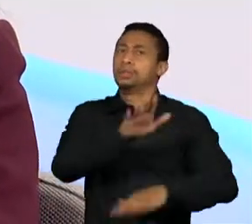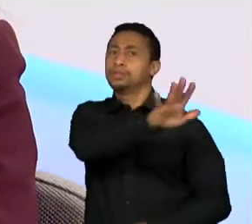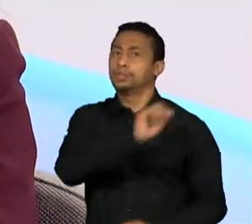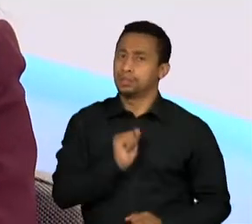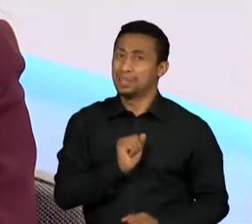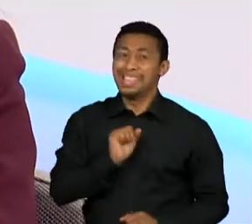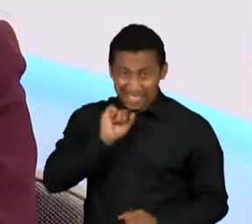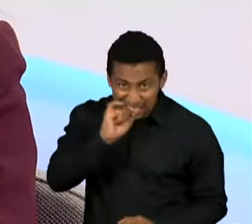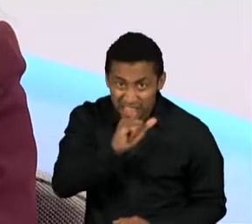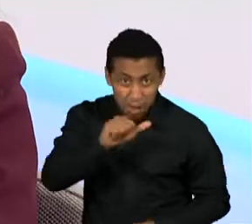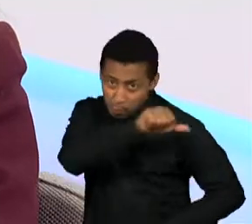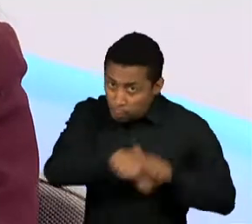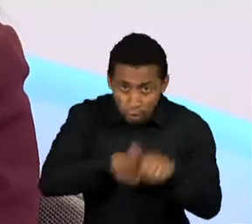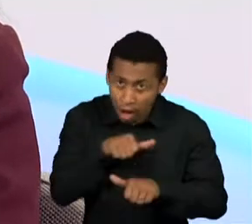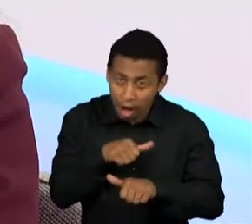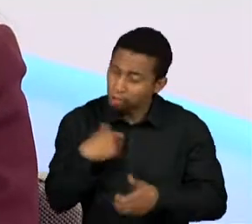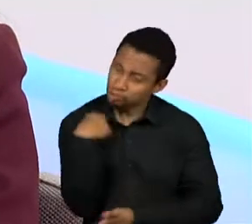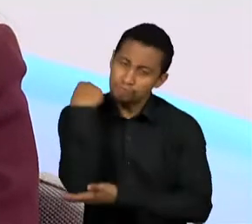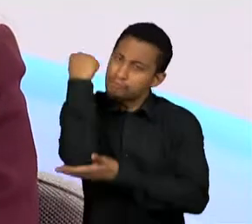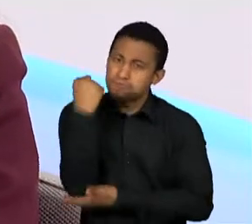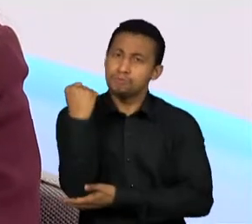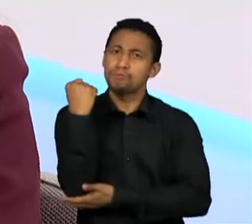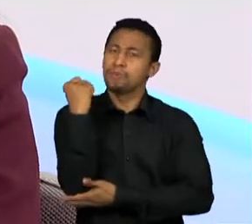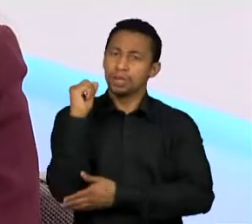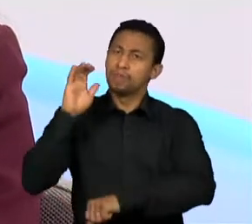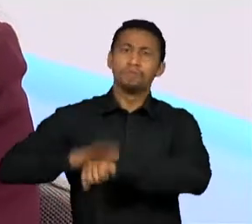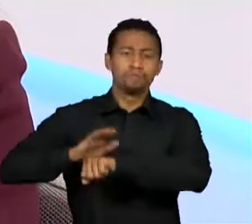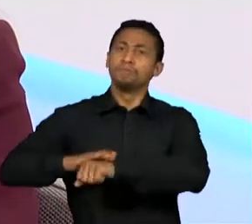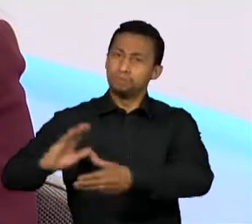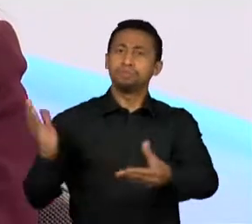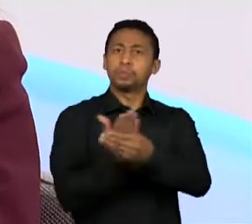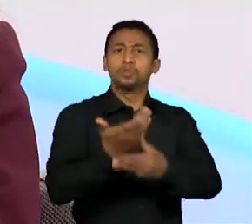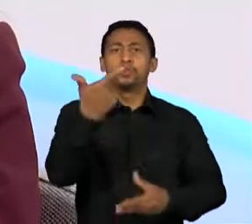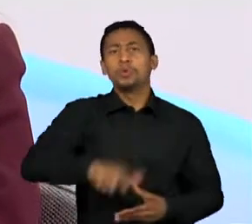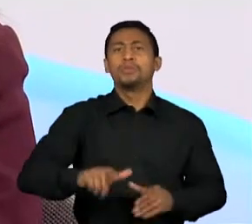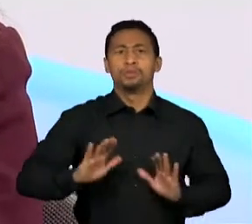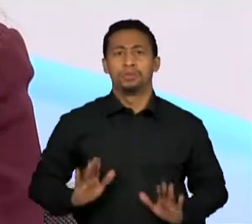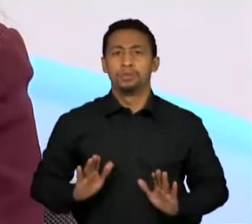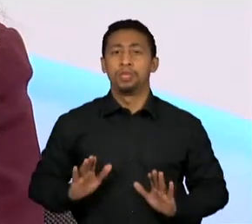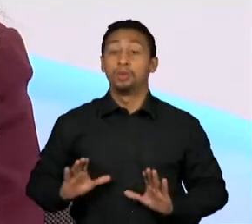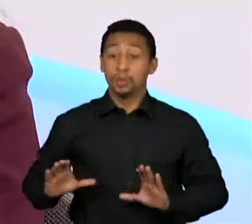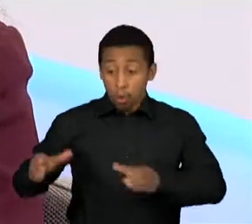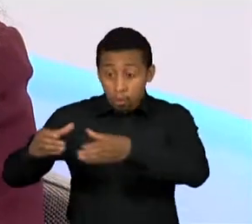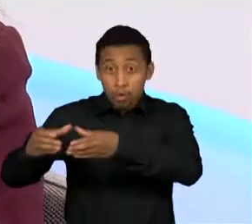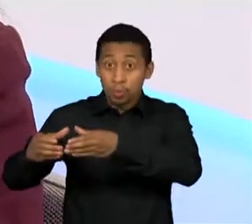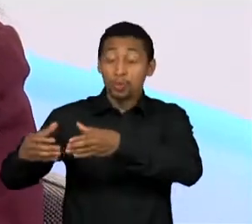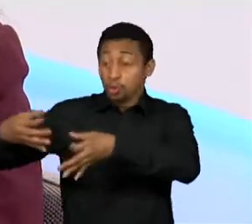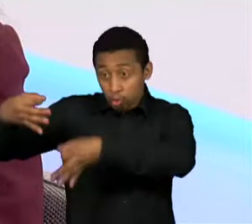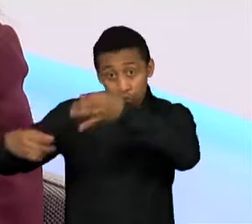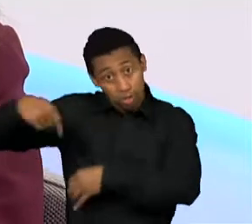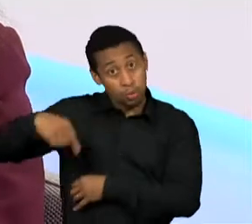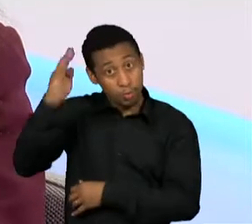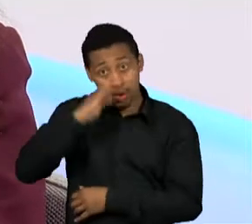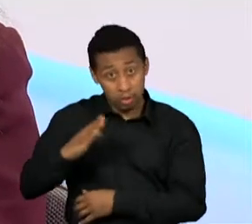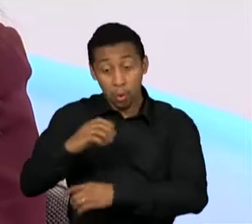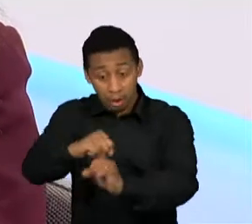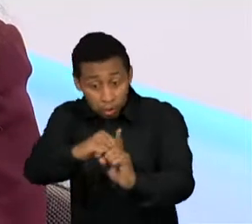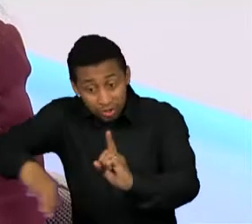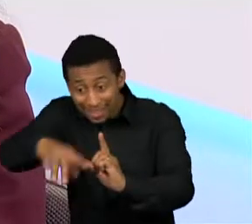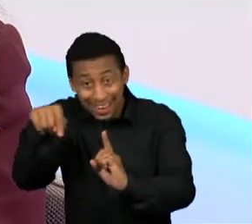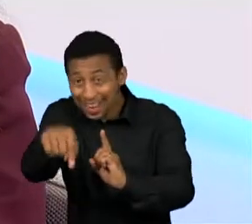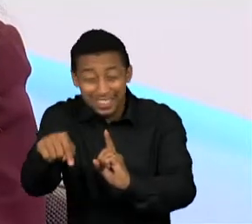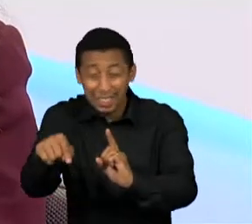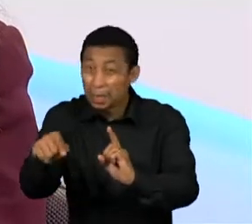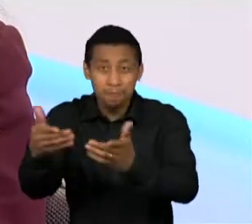nós estaremos firmes e fortes, porque a institucionalidade brasileira hoje, ela é maior do que os seus homens. É isso que a sociedade precisa entender.